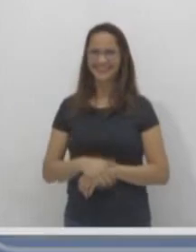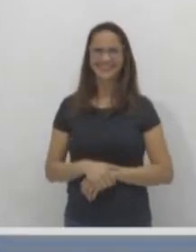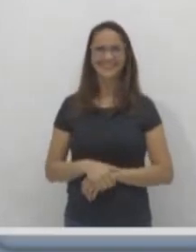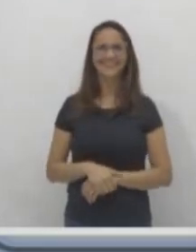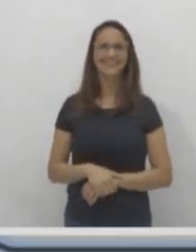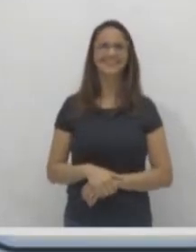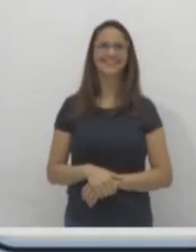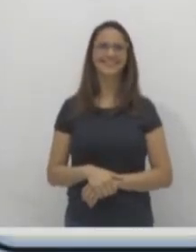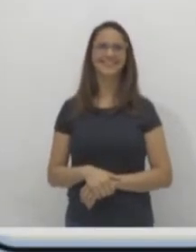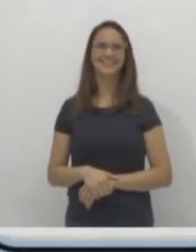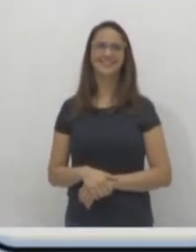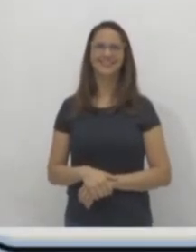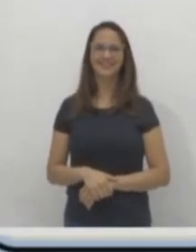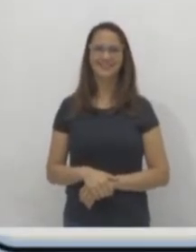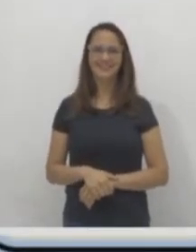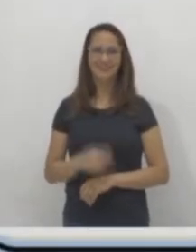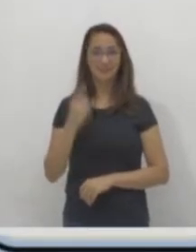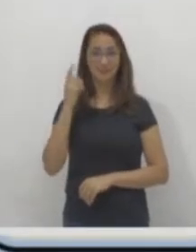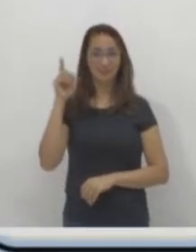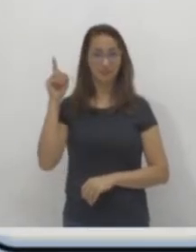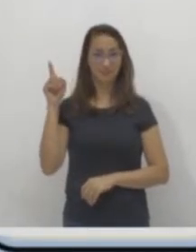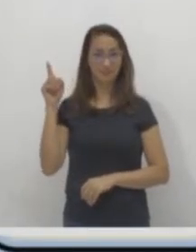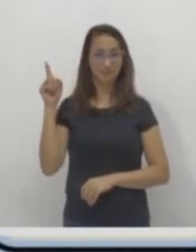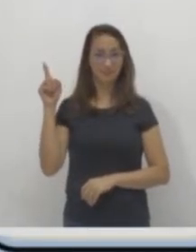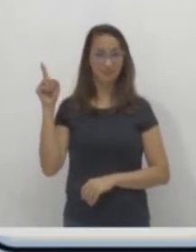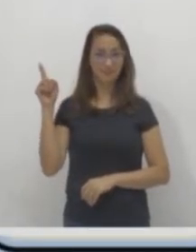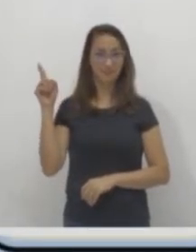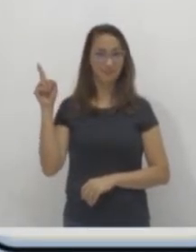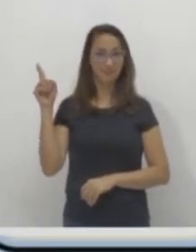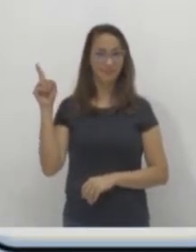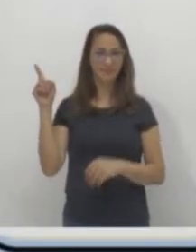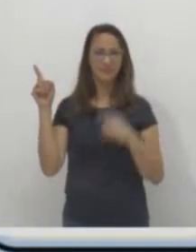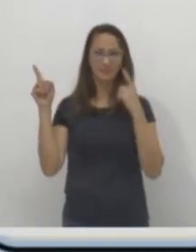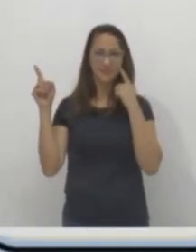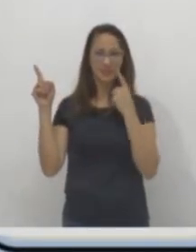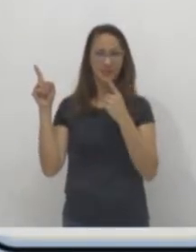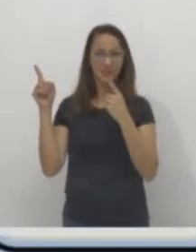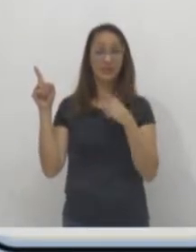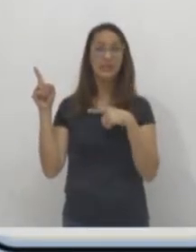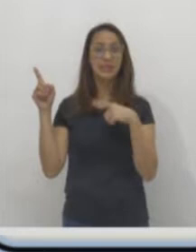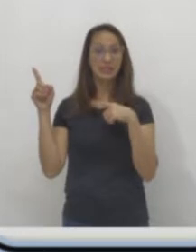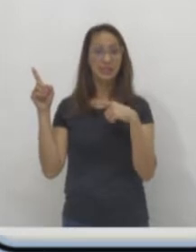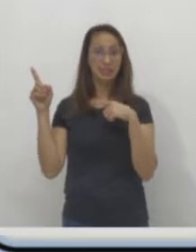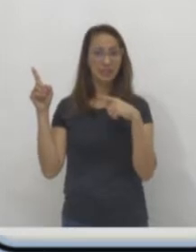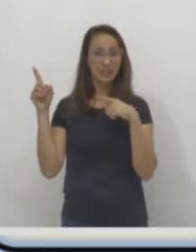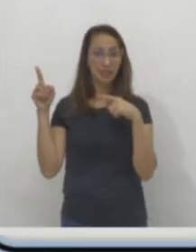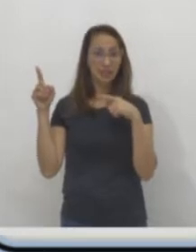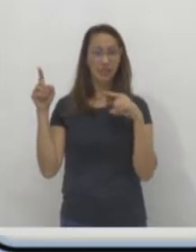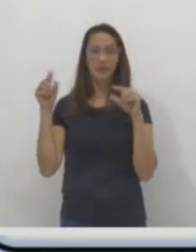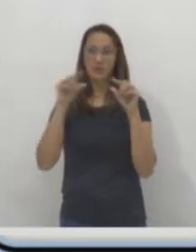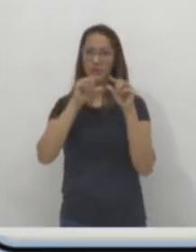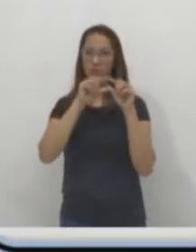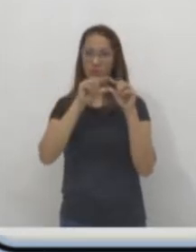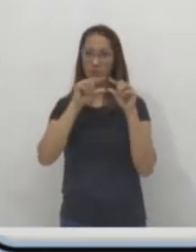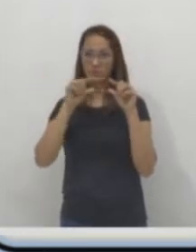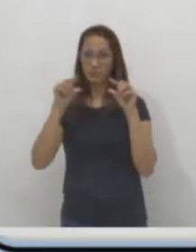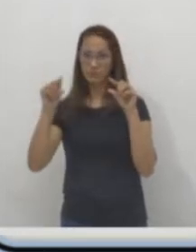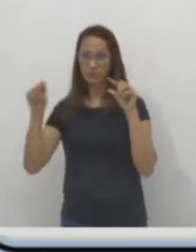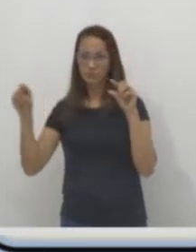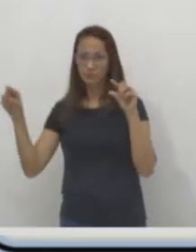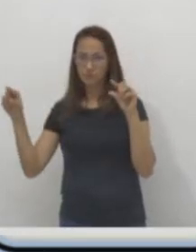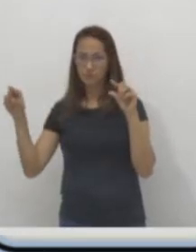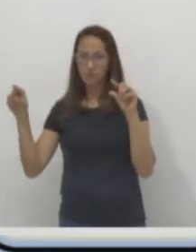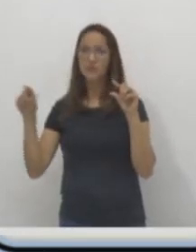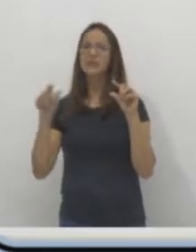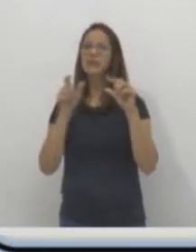lá. Olha aí. O nosso quadrinho é esse. Observe que ele tem linhas e colunas. As linhas